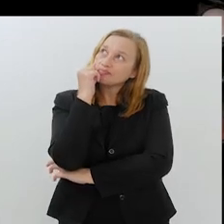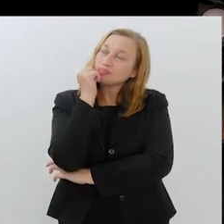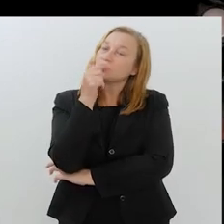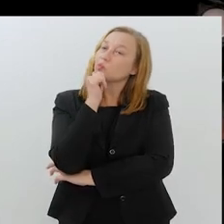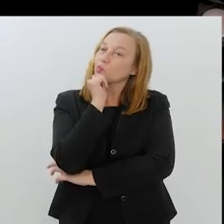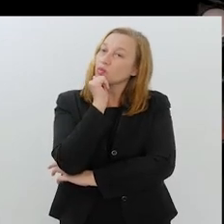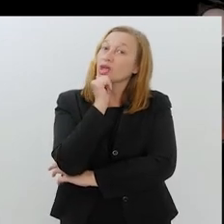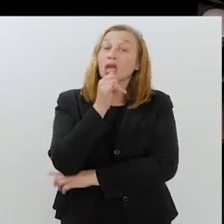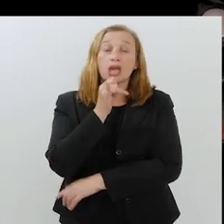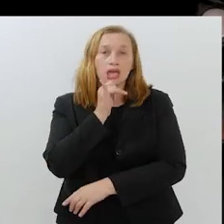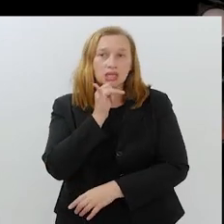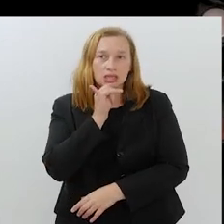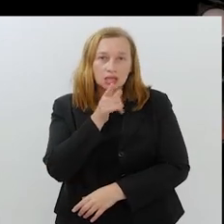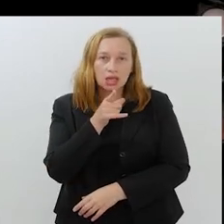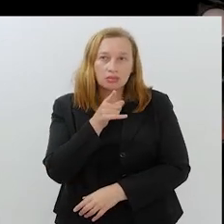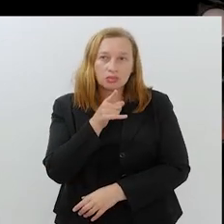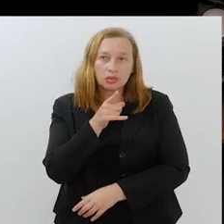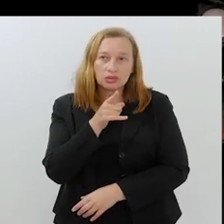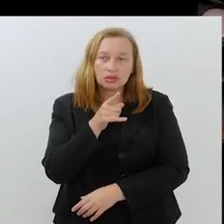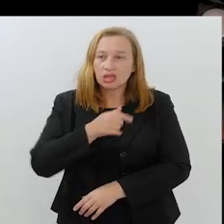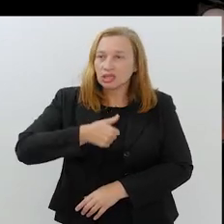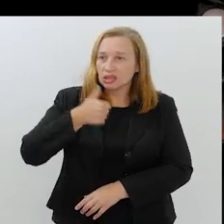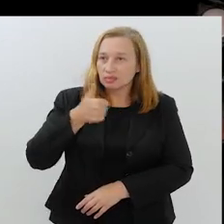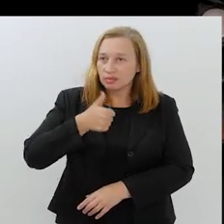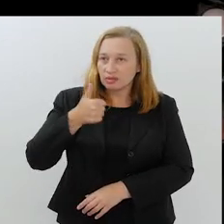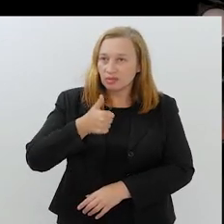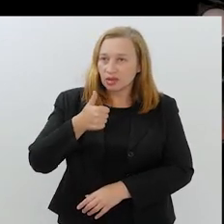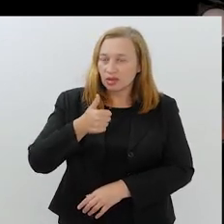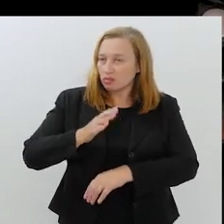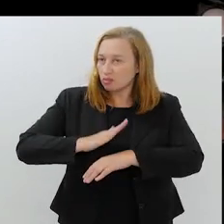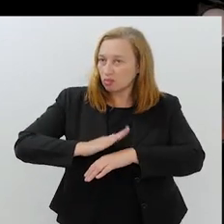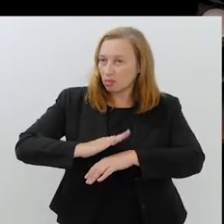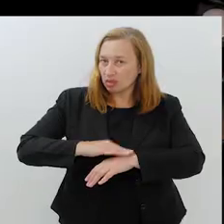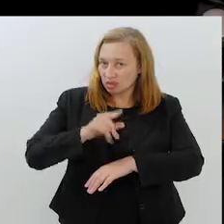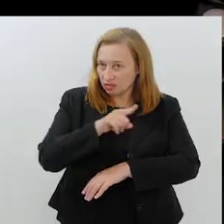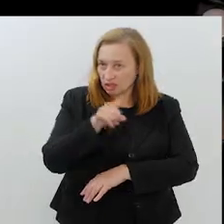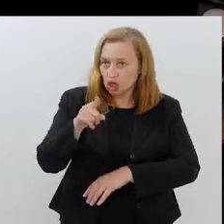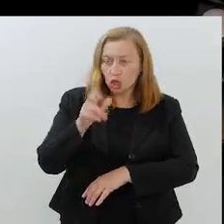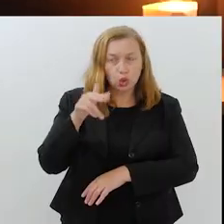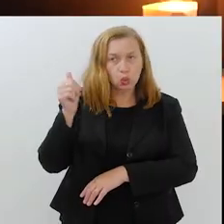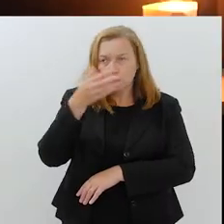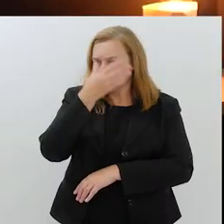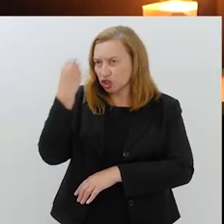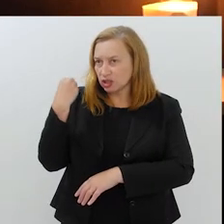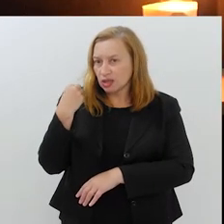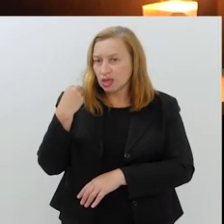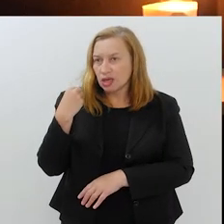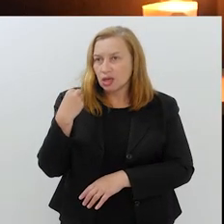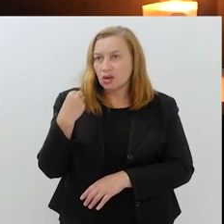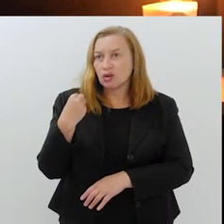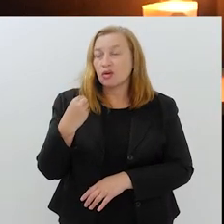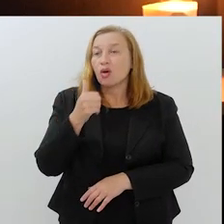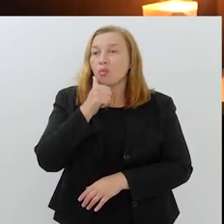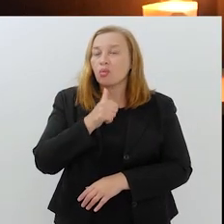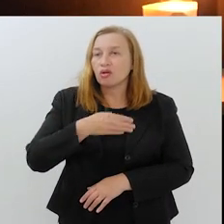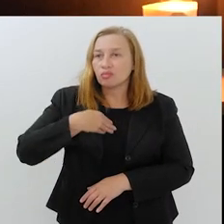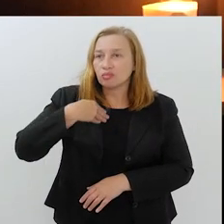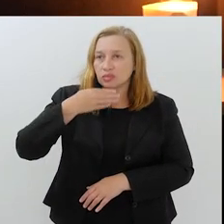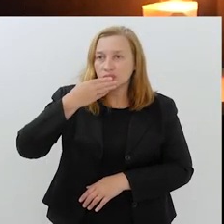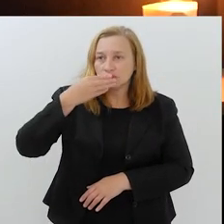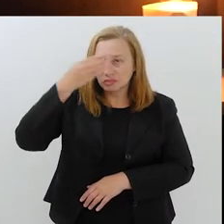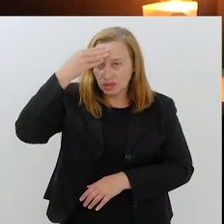pensar. Porque, por exemplo, nessa primeira participação de vocês, eu nunca vou me esquecer o que